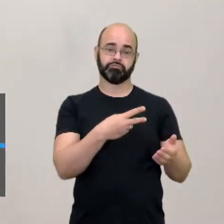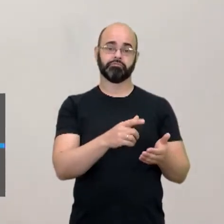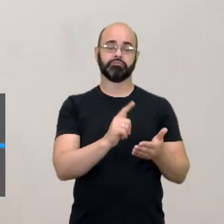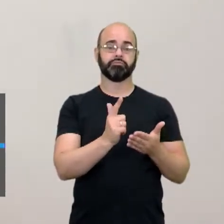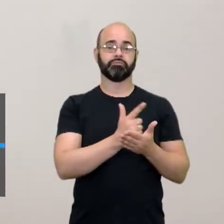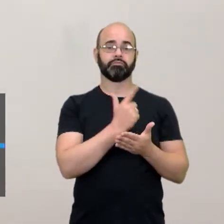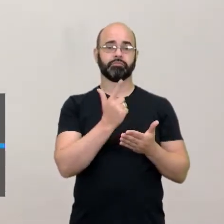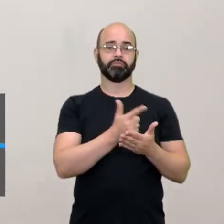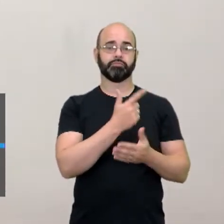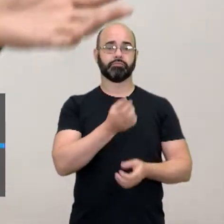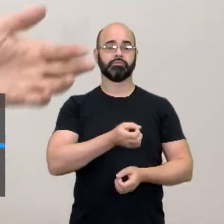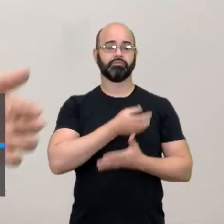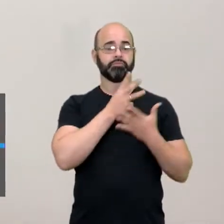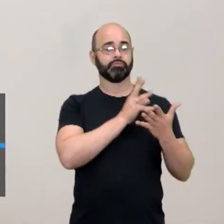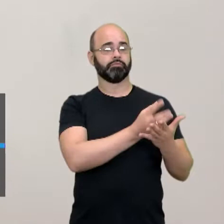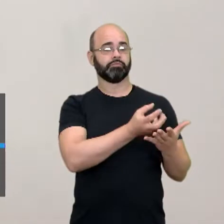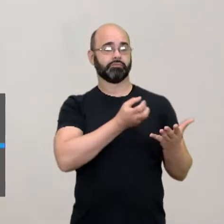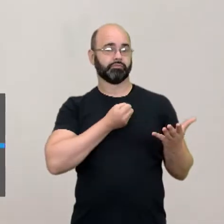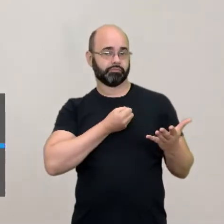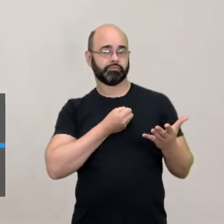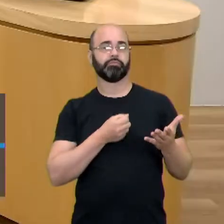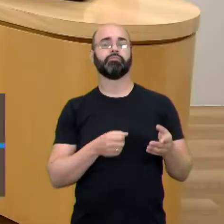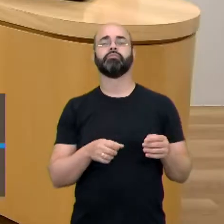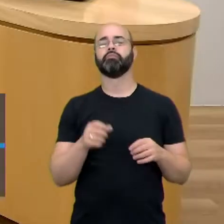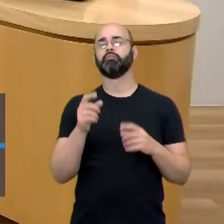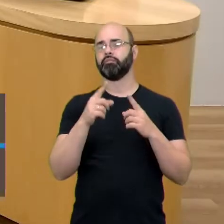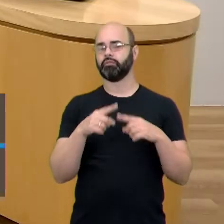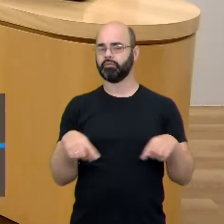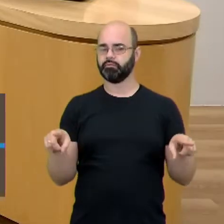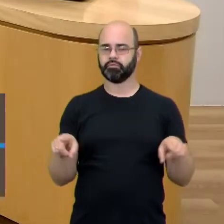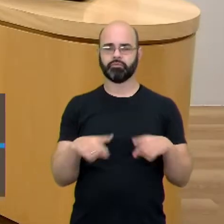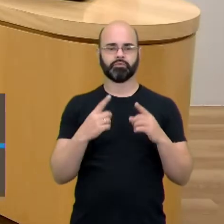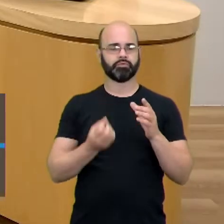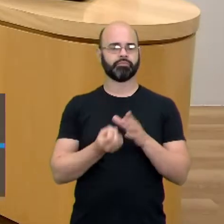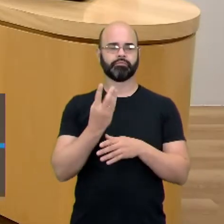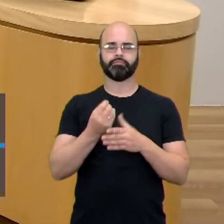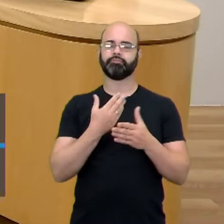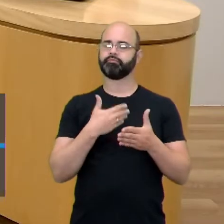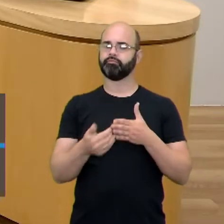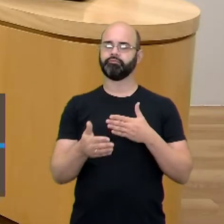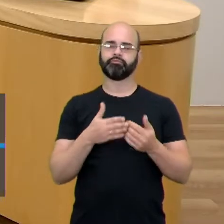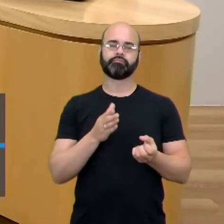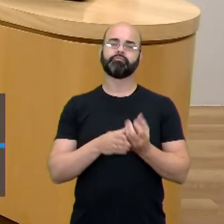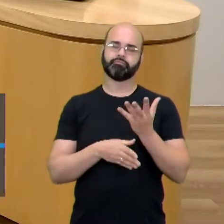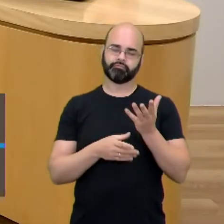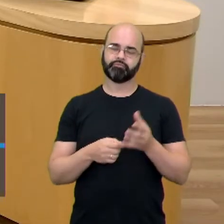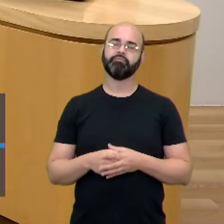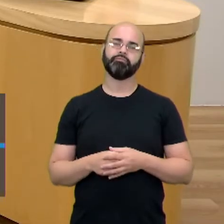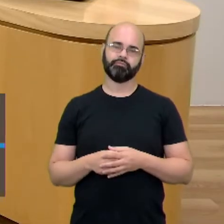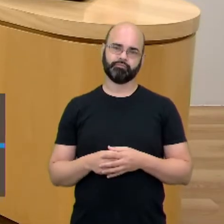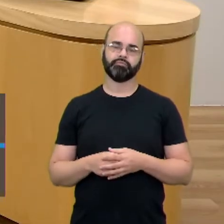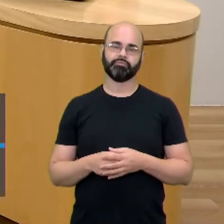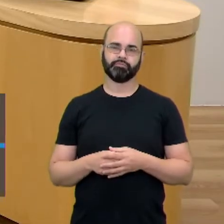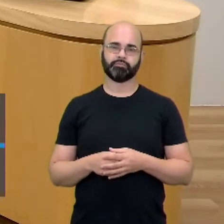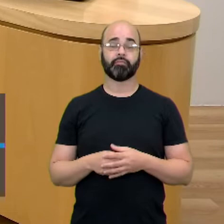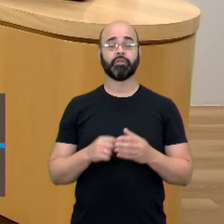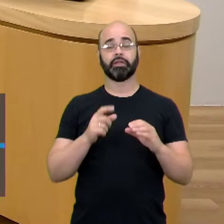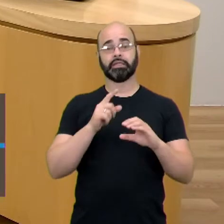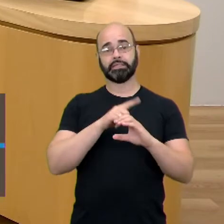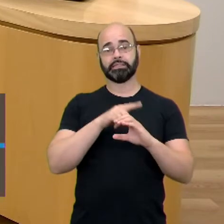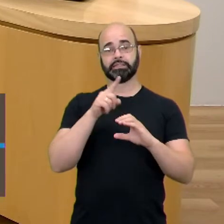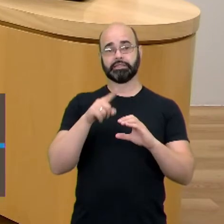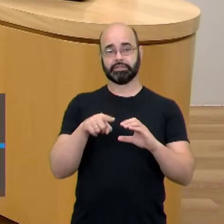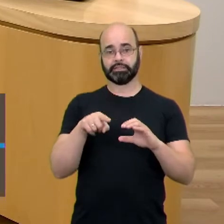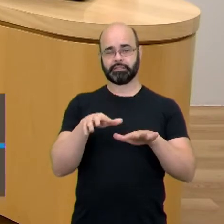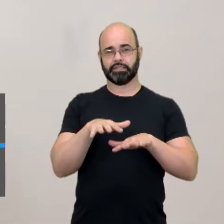O mesmo vale para a música, o mesmo vale para qualquer produção. Na questão científica, então, ela